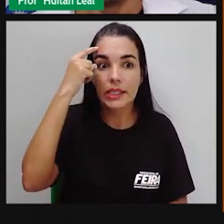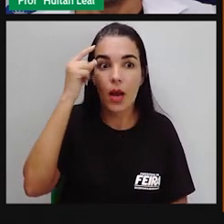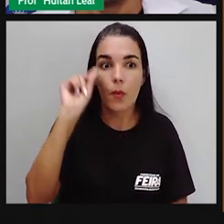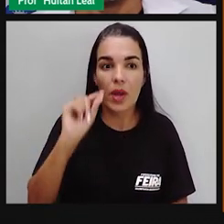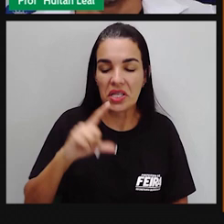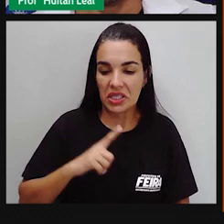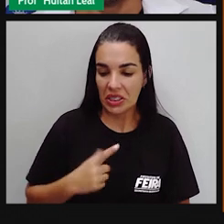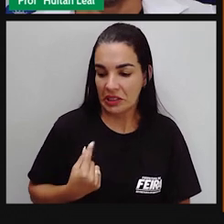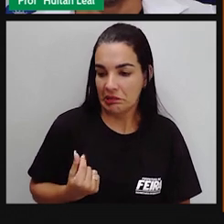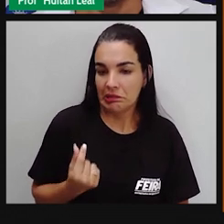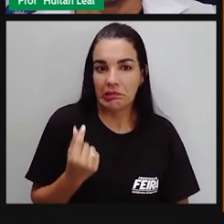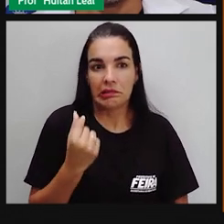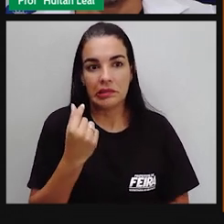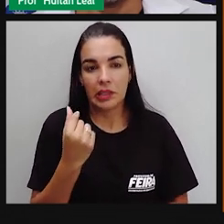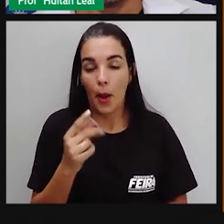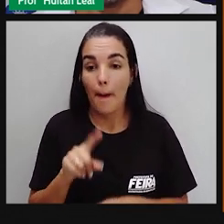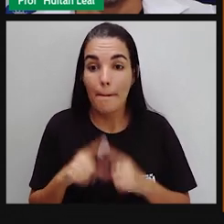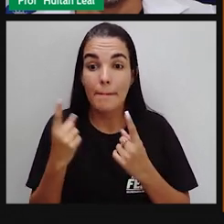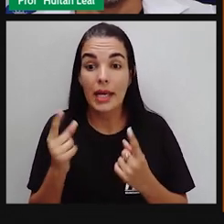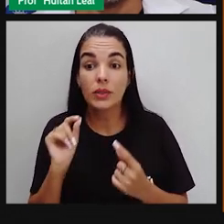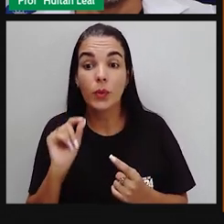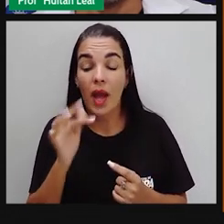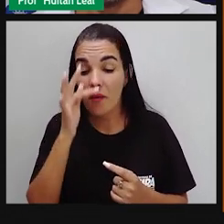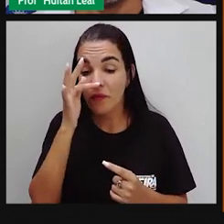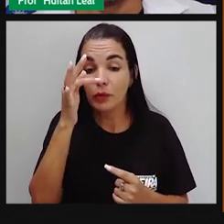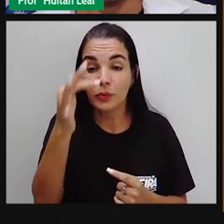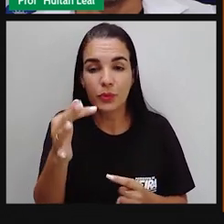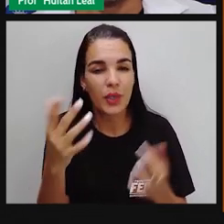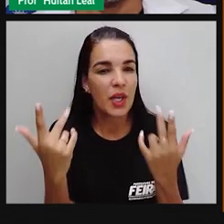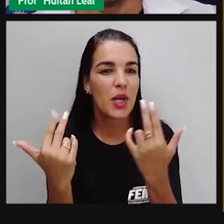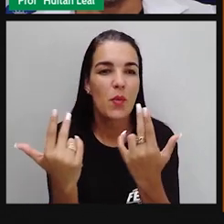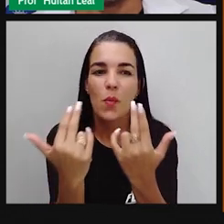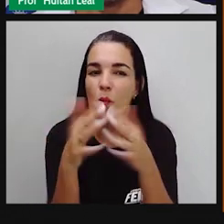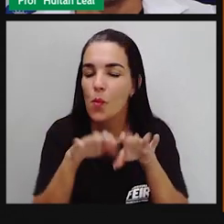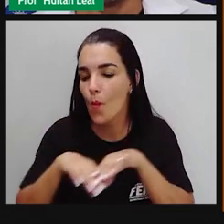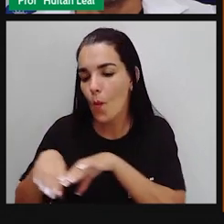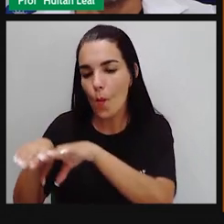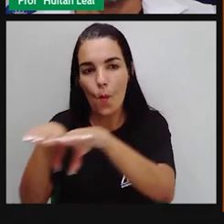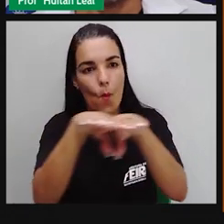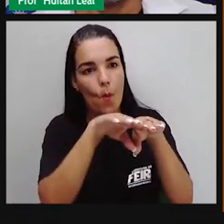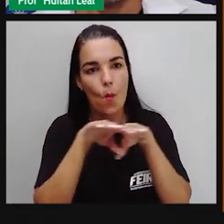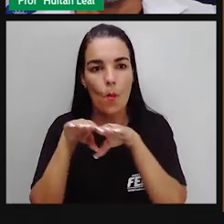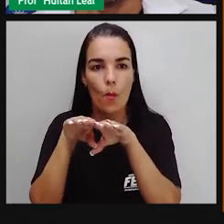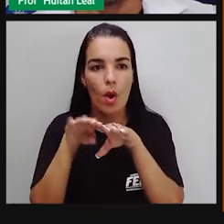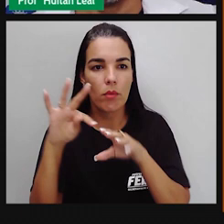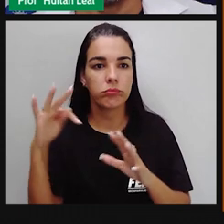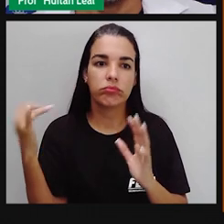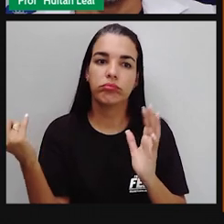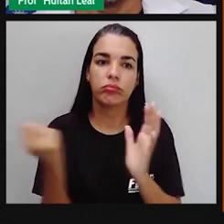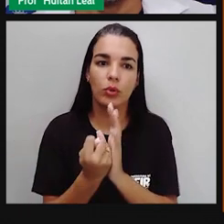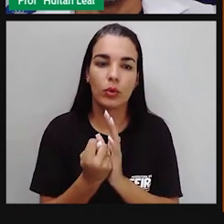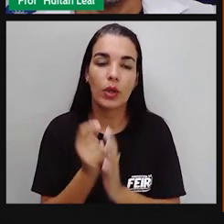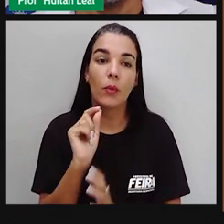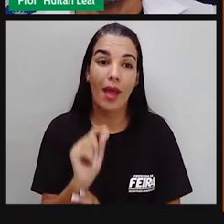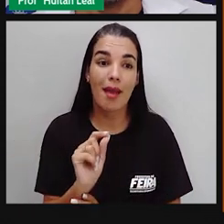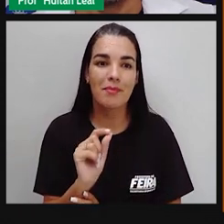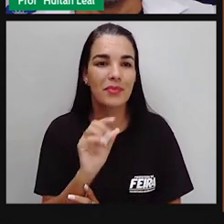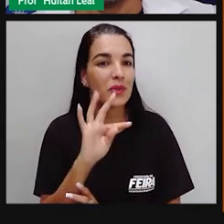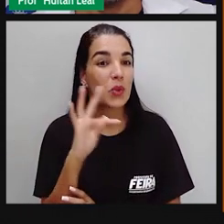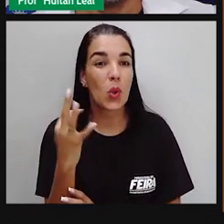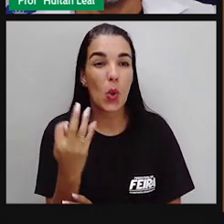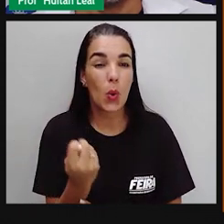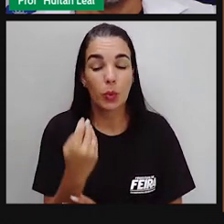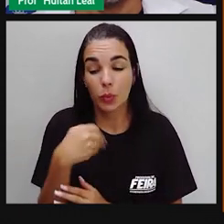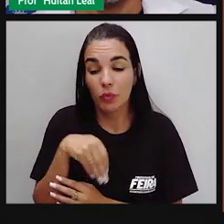nosso destino é sempre o mesmo de qualquer outra pessoa. Então, os caixões ali representam, podem estar representando o